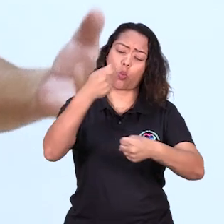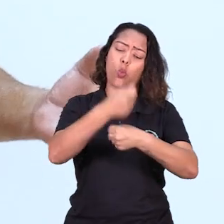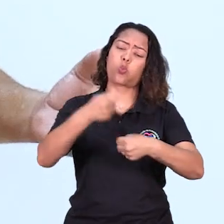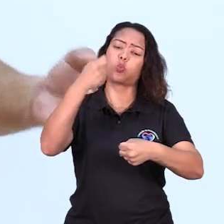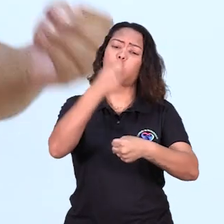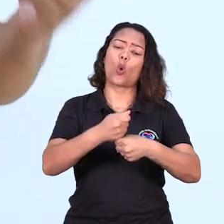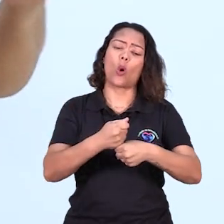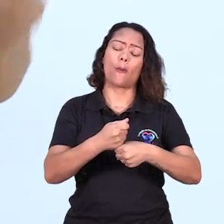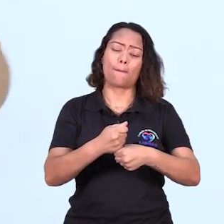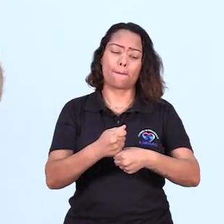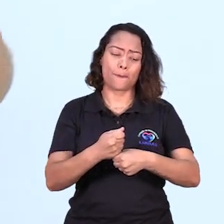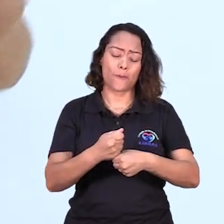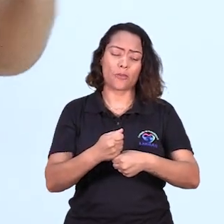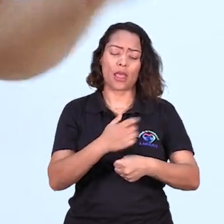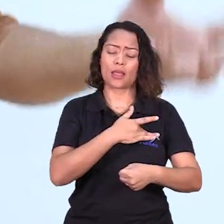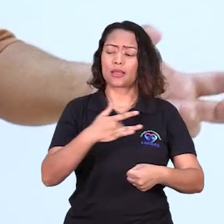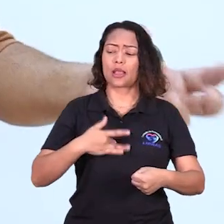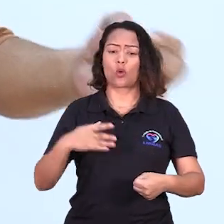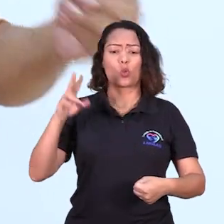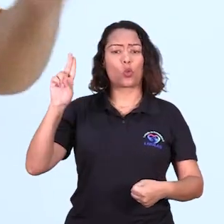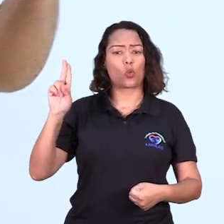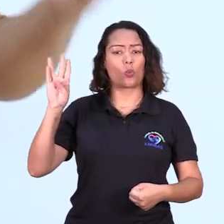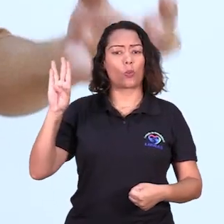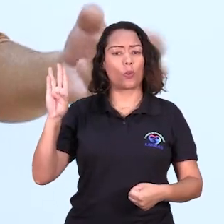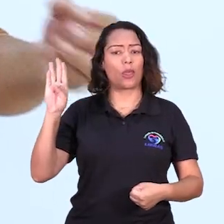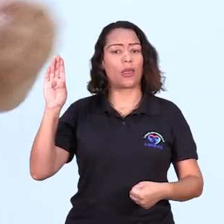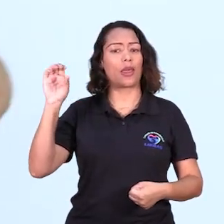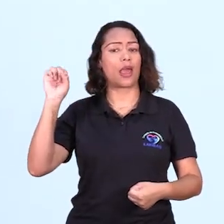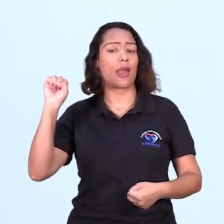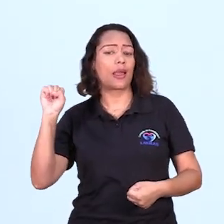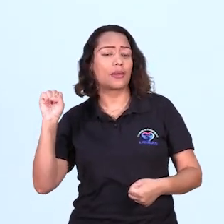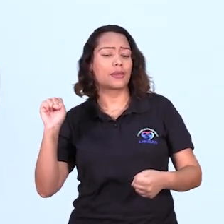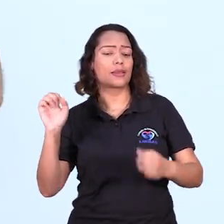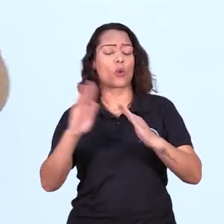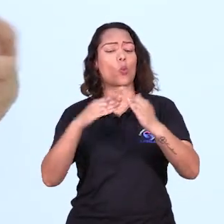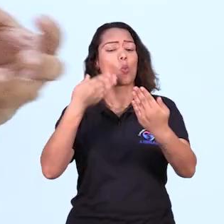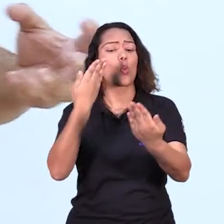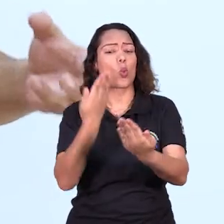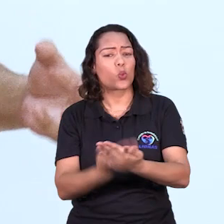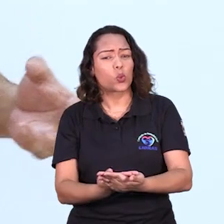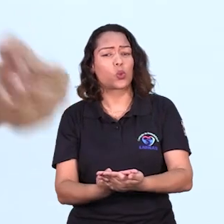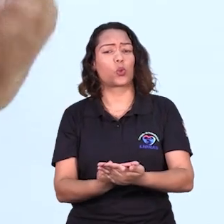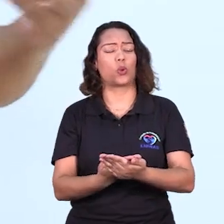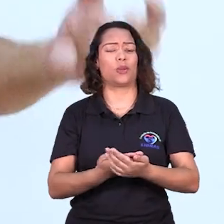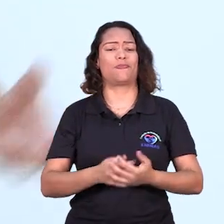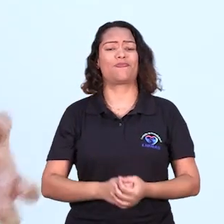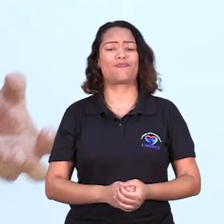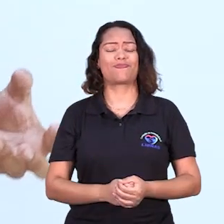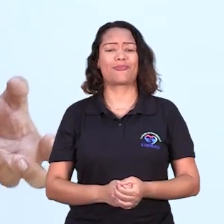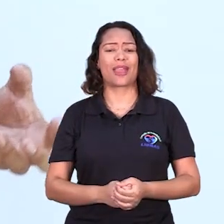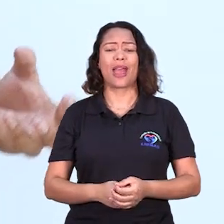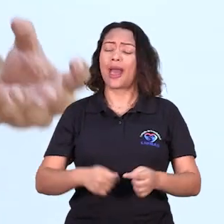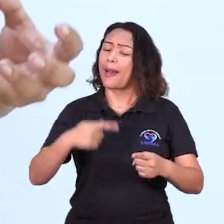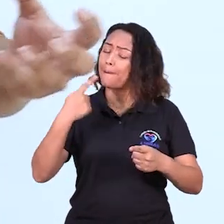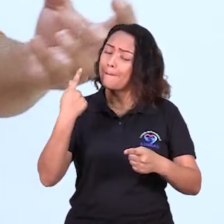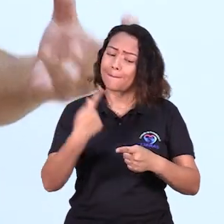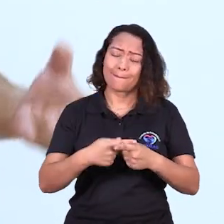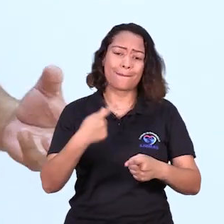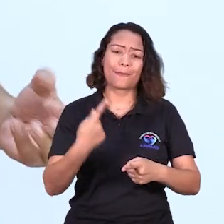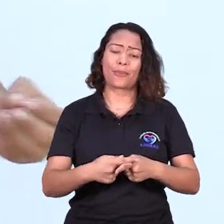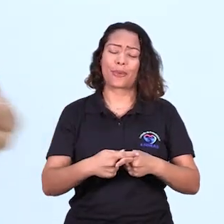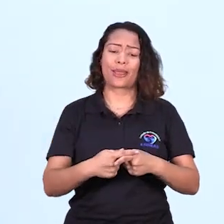obrigatoriedade de fazer posto de saúde, creche, ou seja, também colocar a infraestrutura